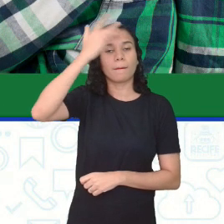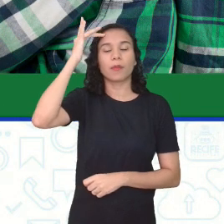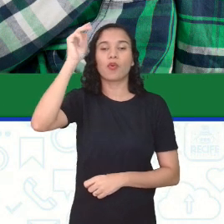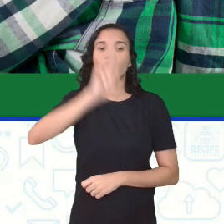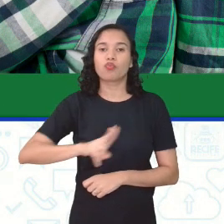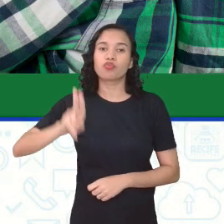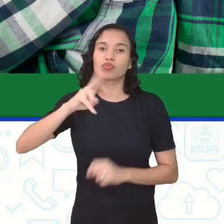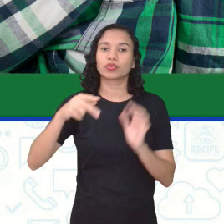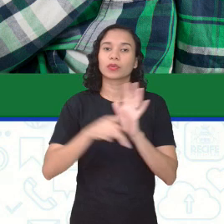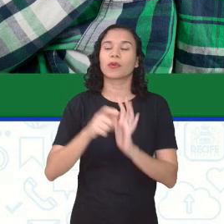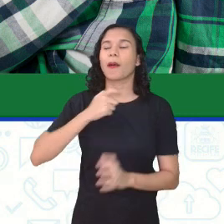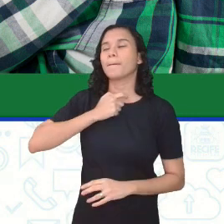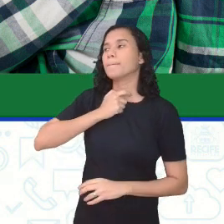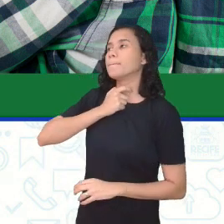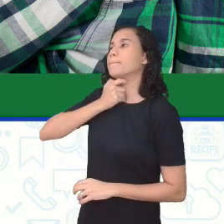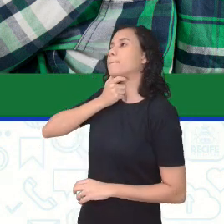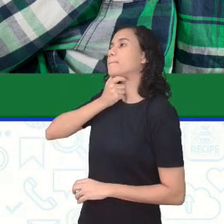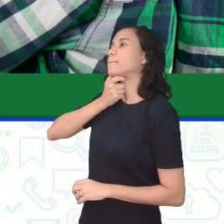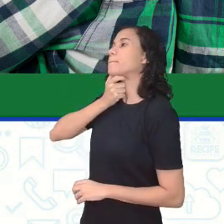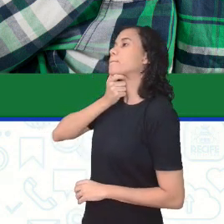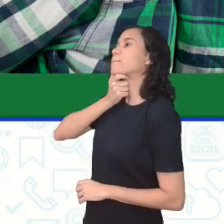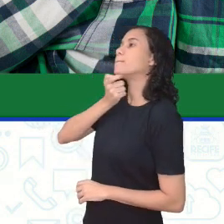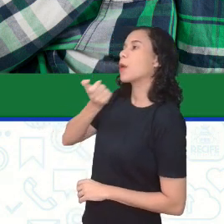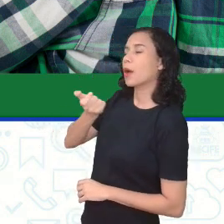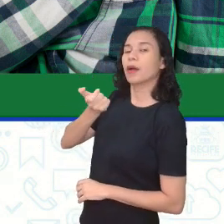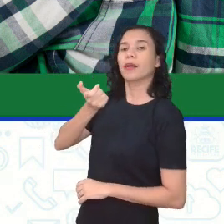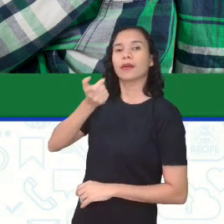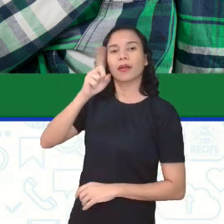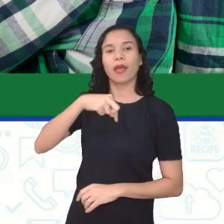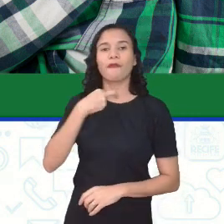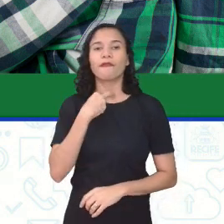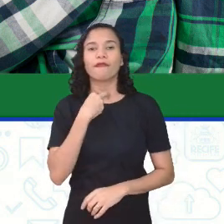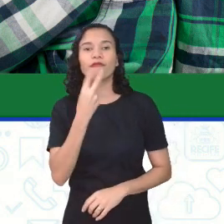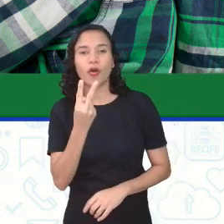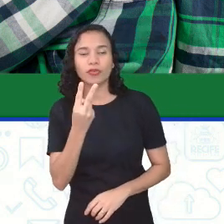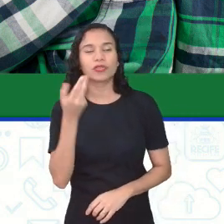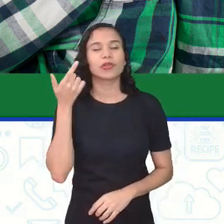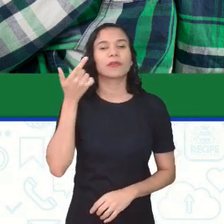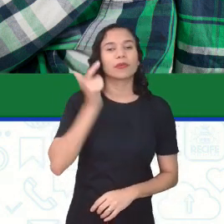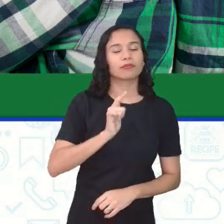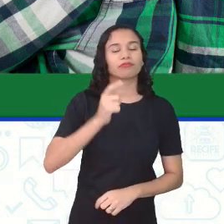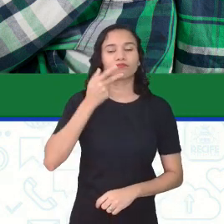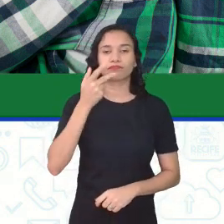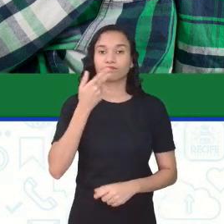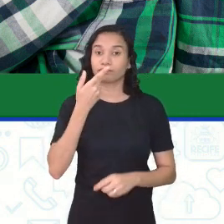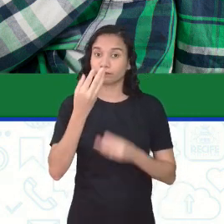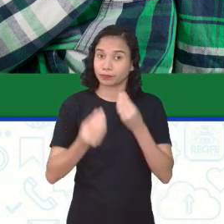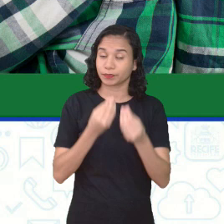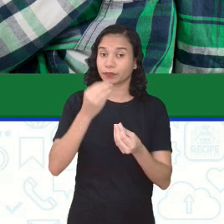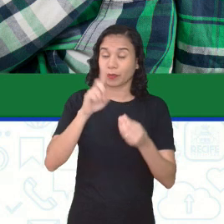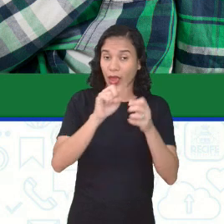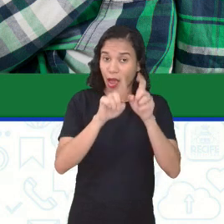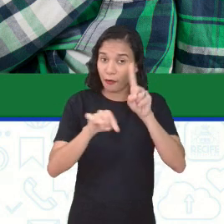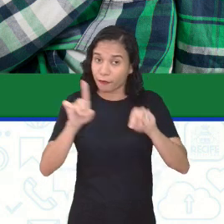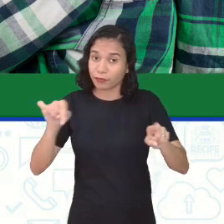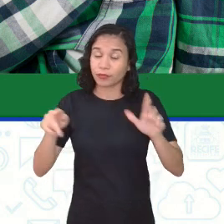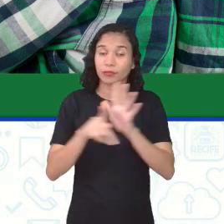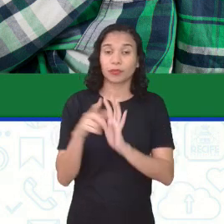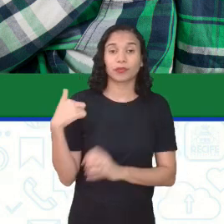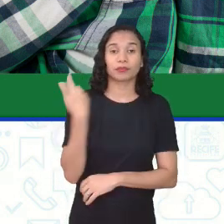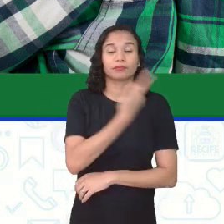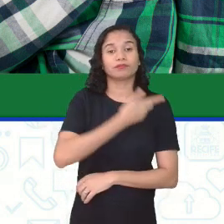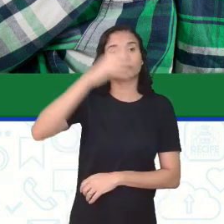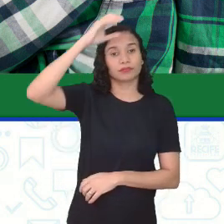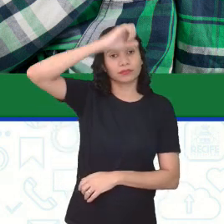usa seu aparelho fonador. Veja que bonito para dizer isso. Sua voz para se expressar. Essa variação é aquela que aprendemos